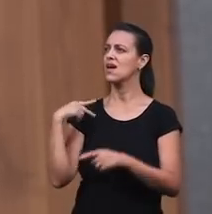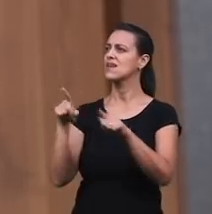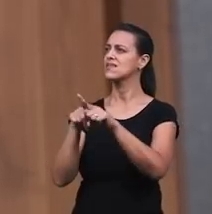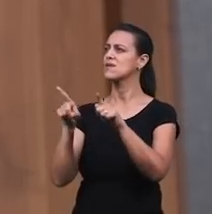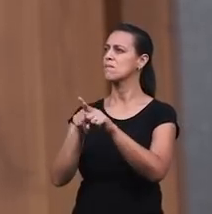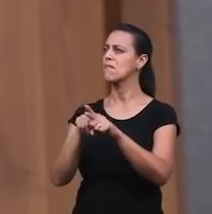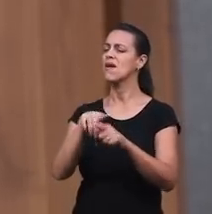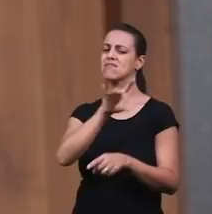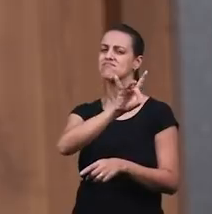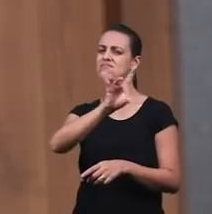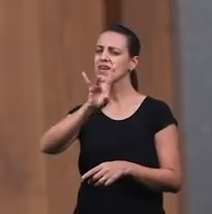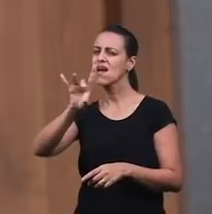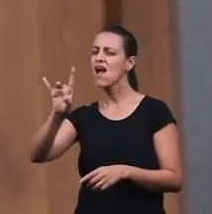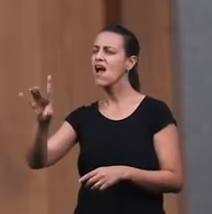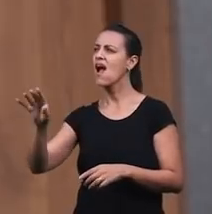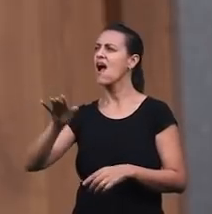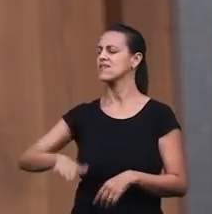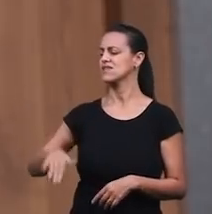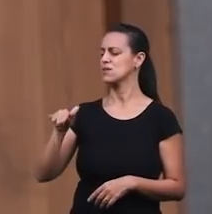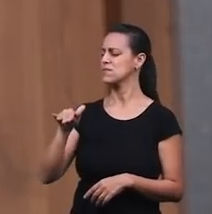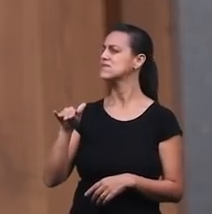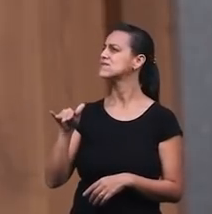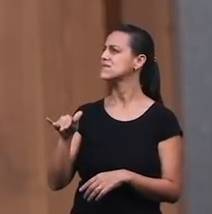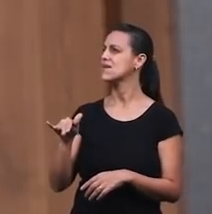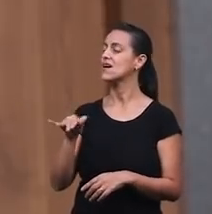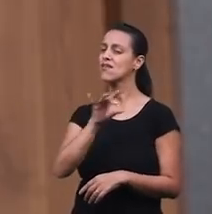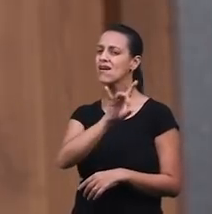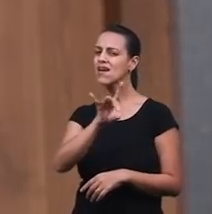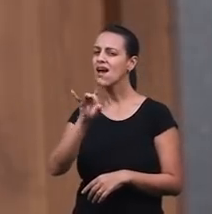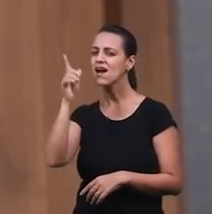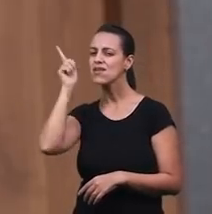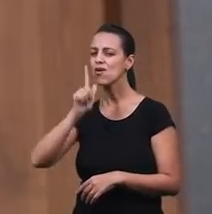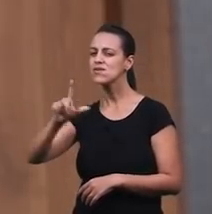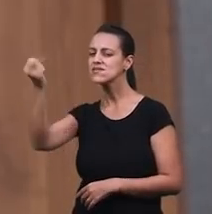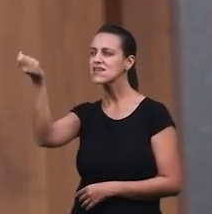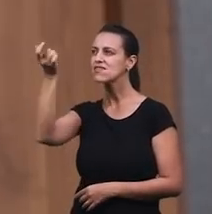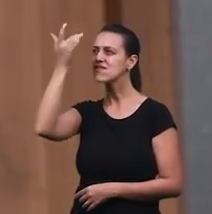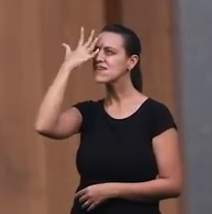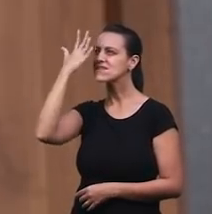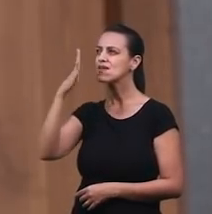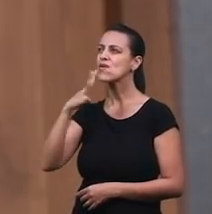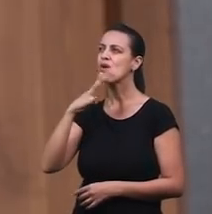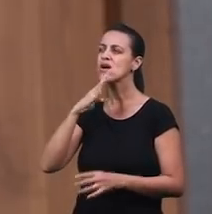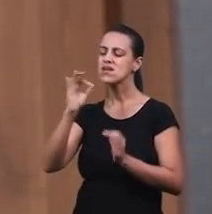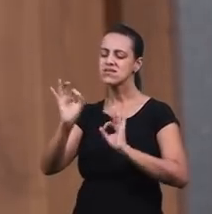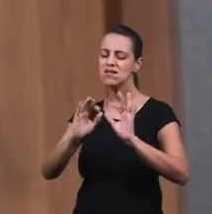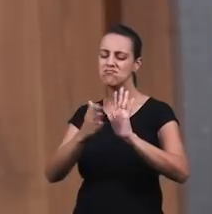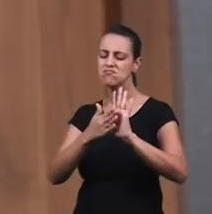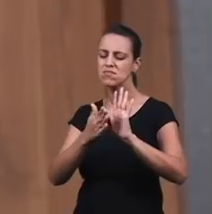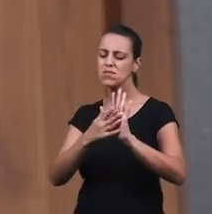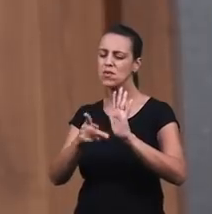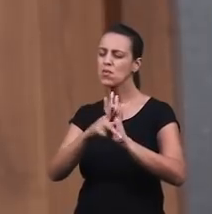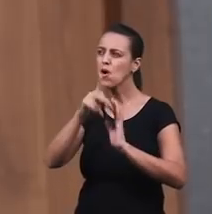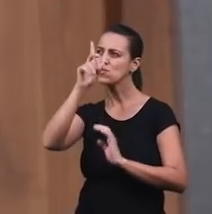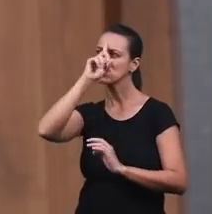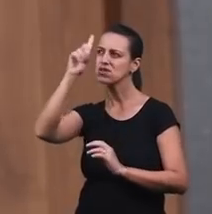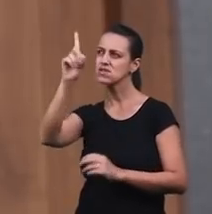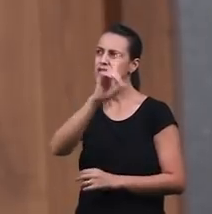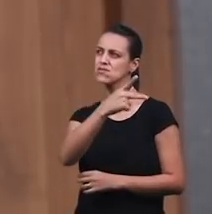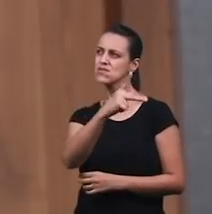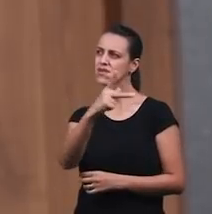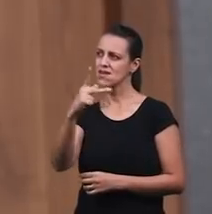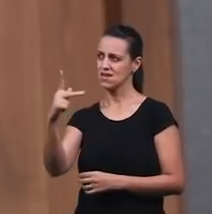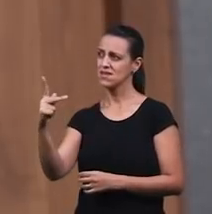E que cada um deles Possam alcançar A revelação do plano de Deus Para as suas vidas Te agradecemos Por